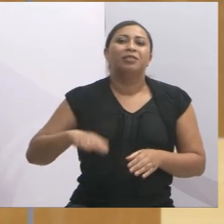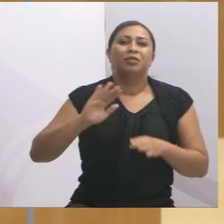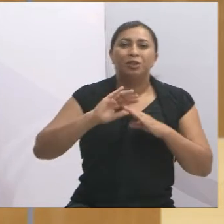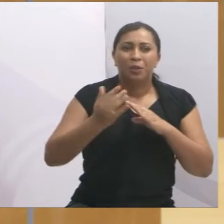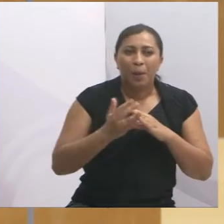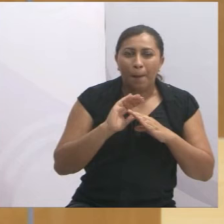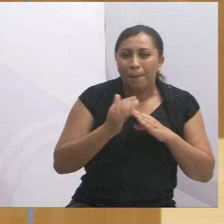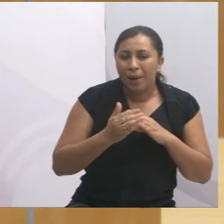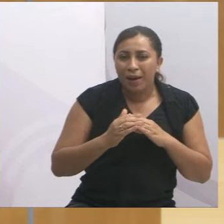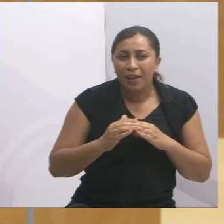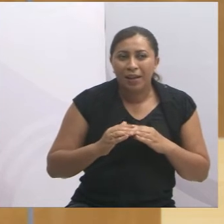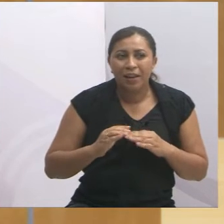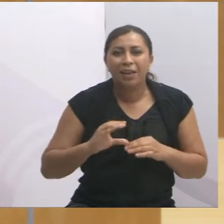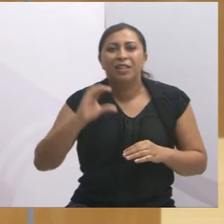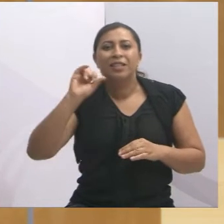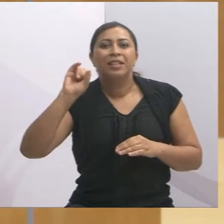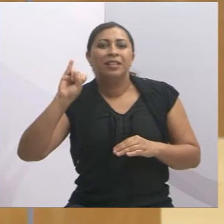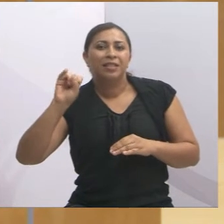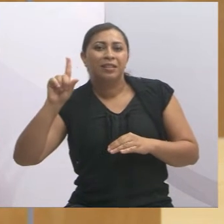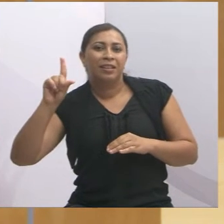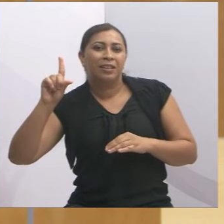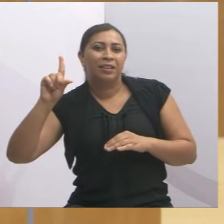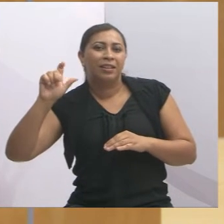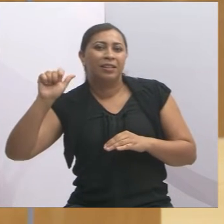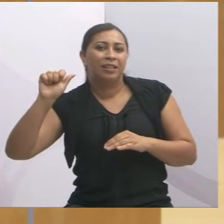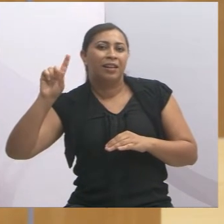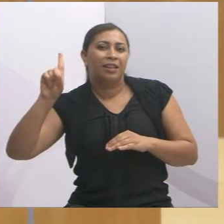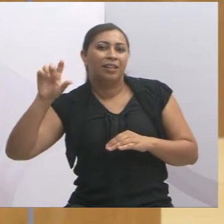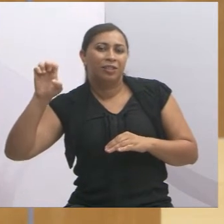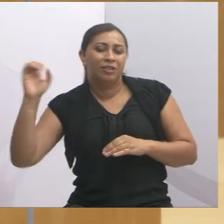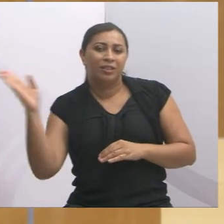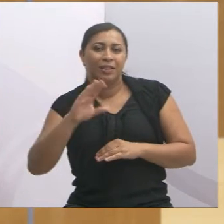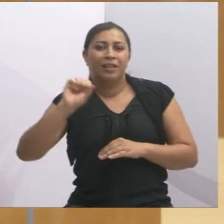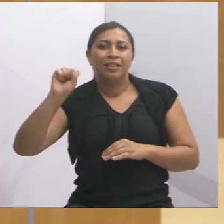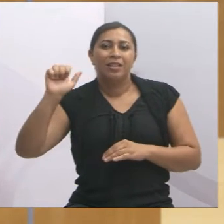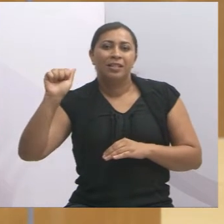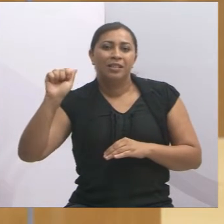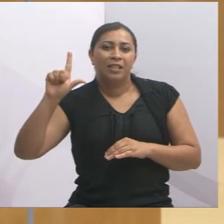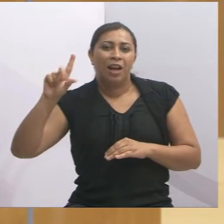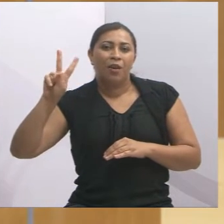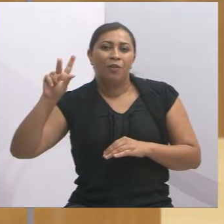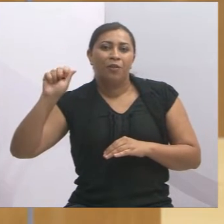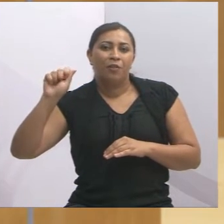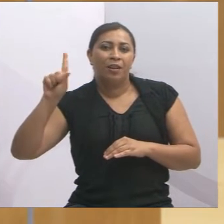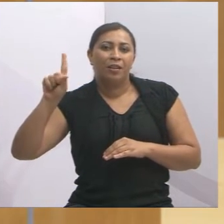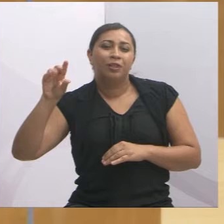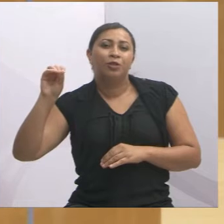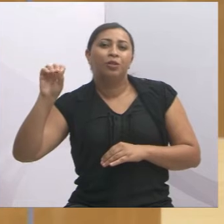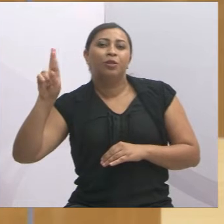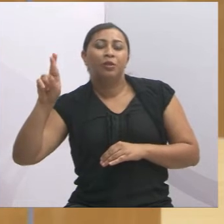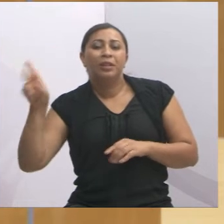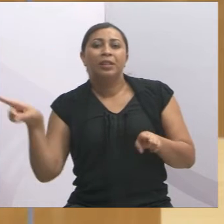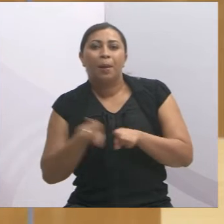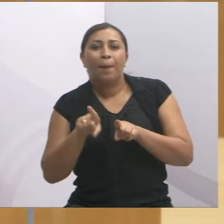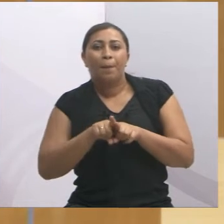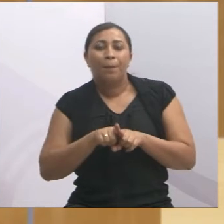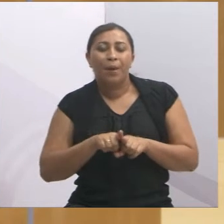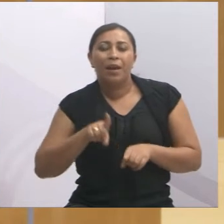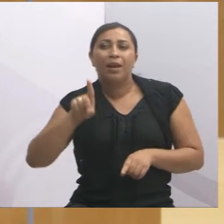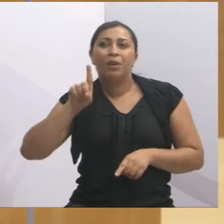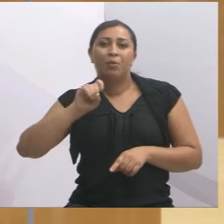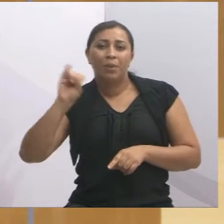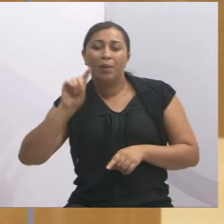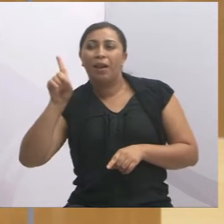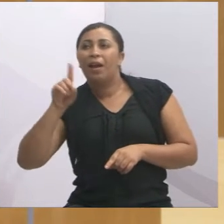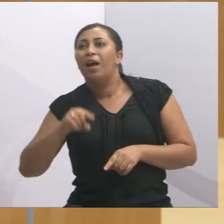do senhor Ari, conheci o Rogerinho, que trabalha no meio ambiente, aí fui conhecendo todo mundo, fui conhecer o senhor Marcos, lá do Parque dos Príncipes, entendeu, fui